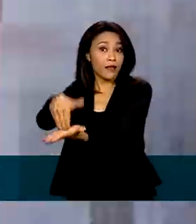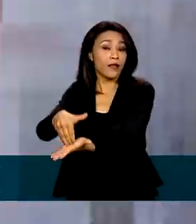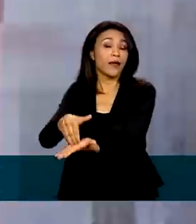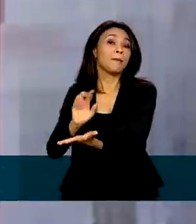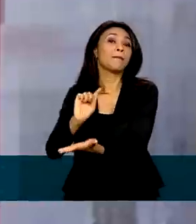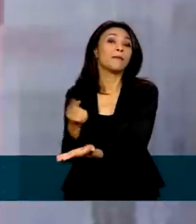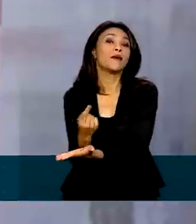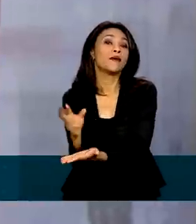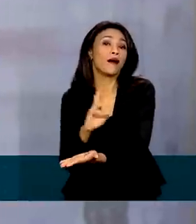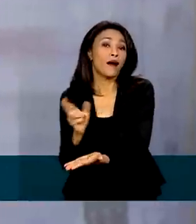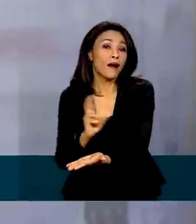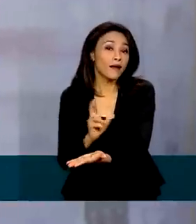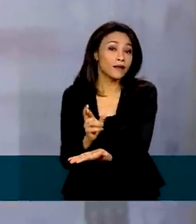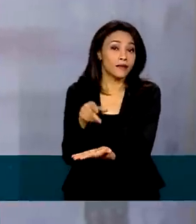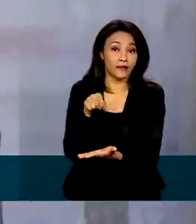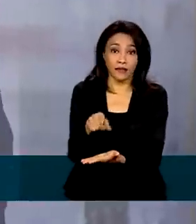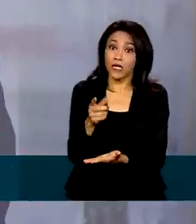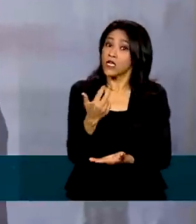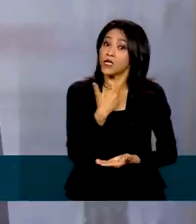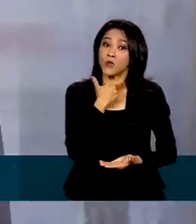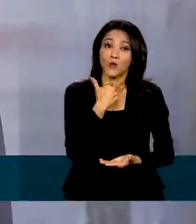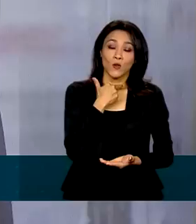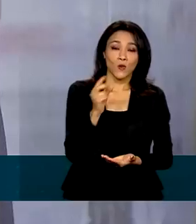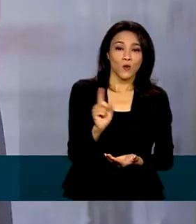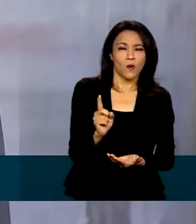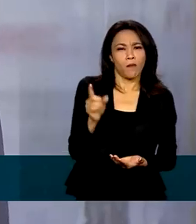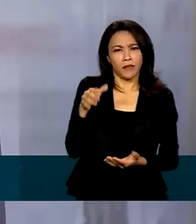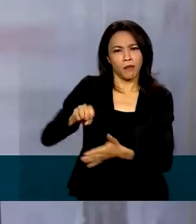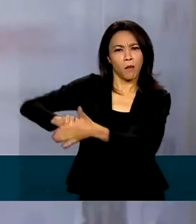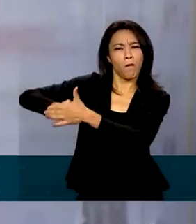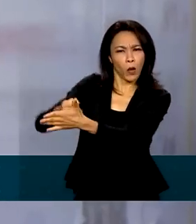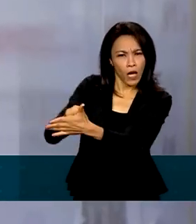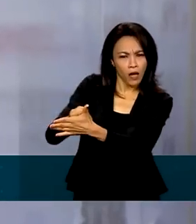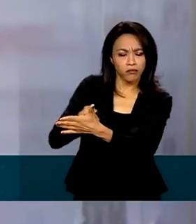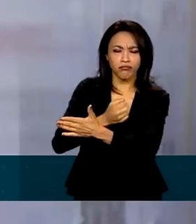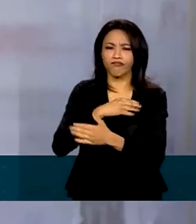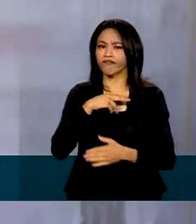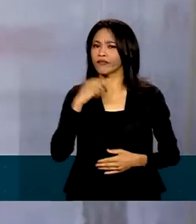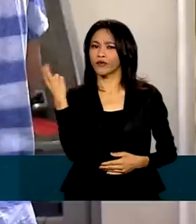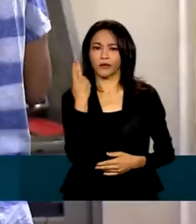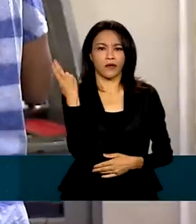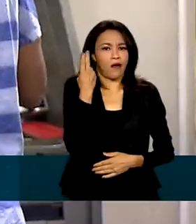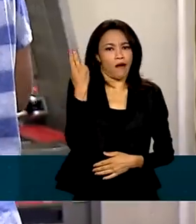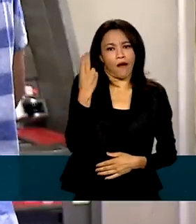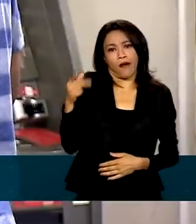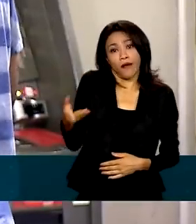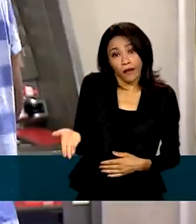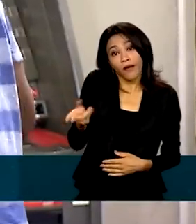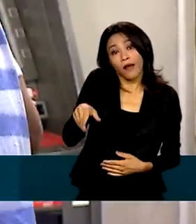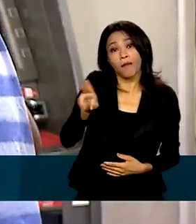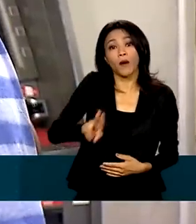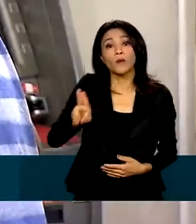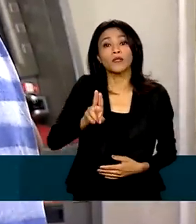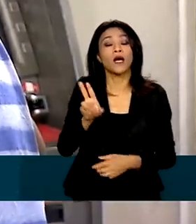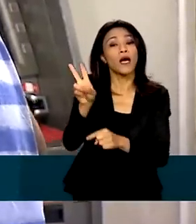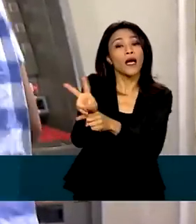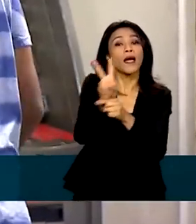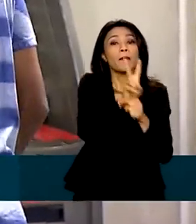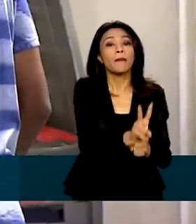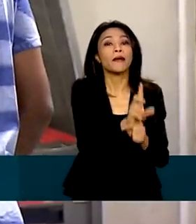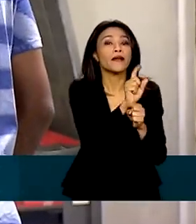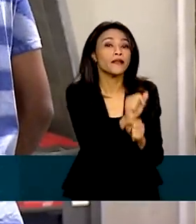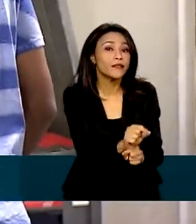reais. Não ficam disponíveis recursos que estiverem bloqueados, como os usados para garantia de operações de crédito de